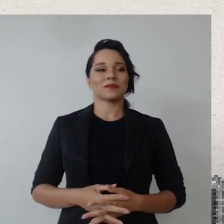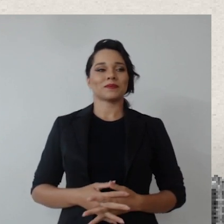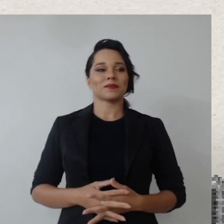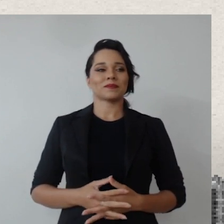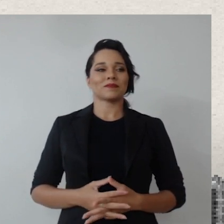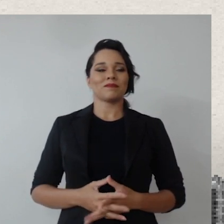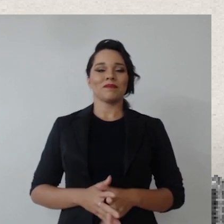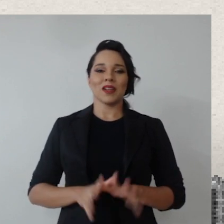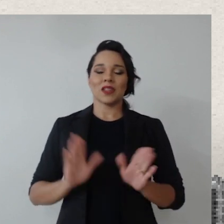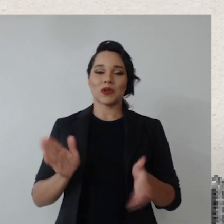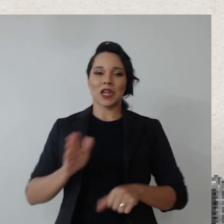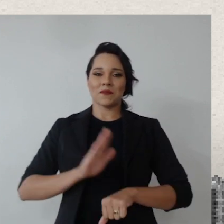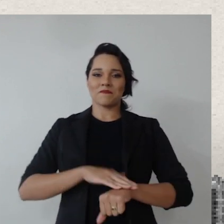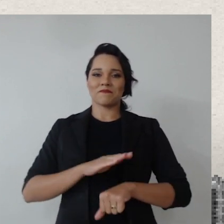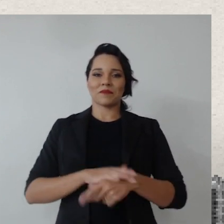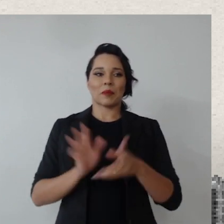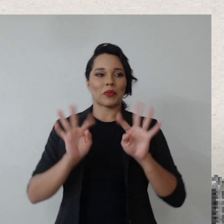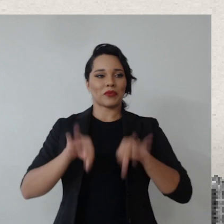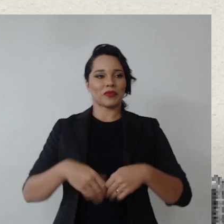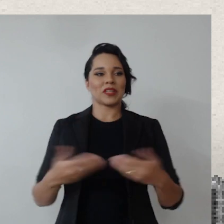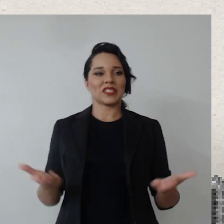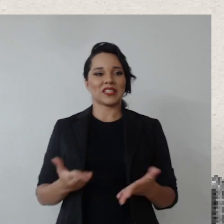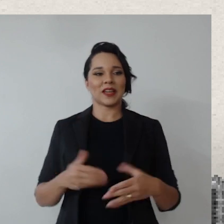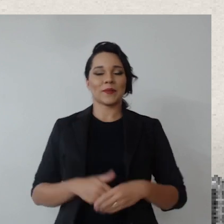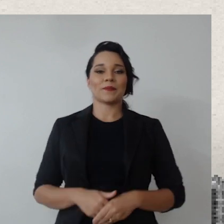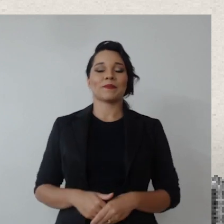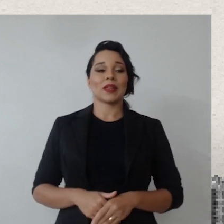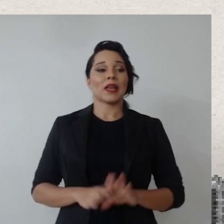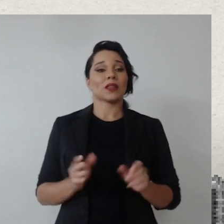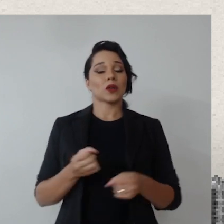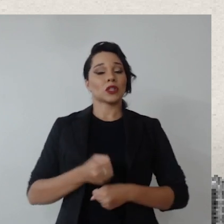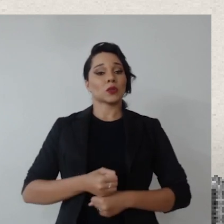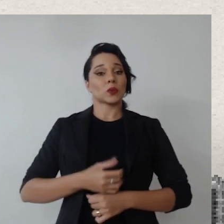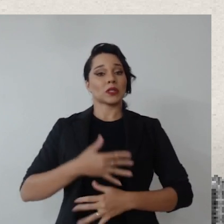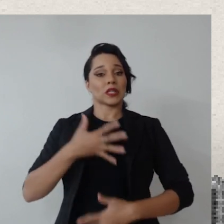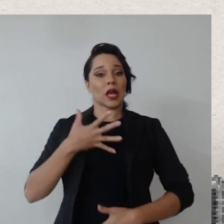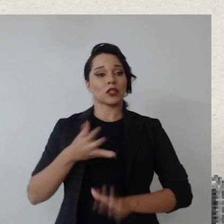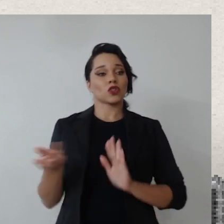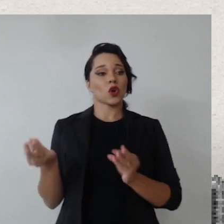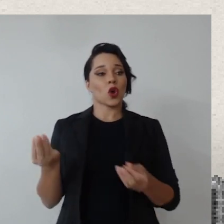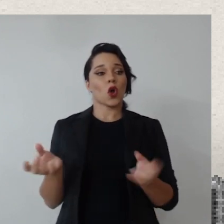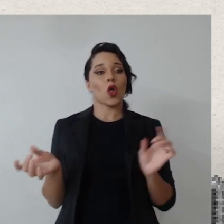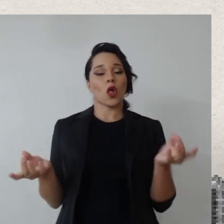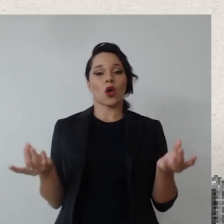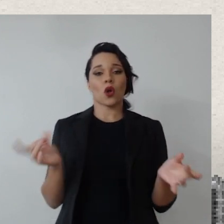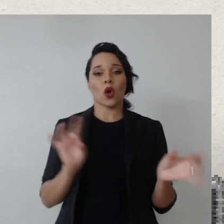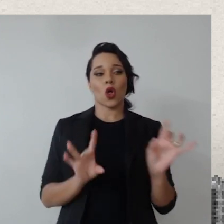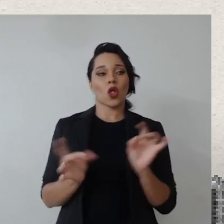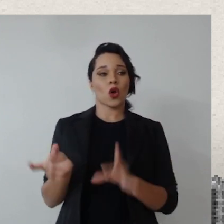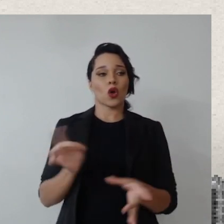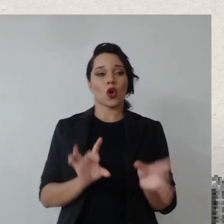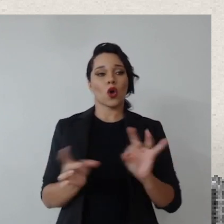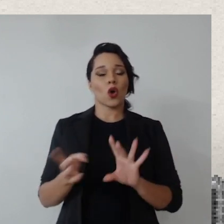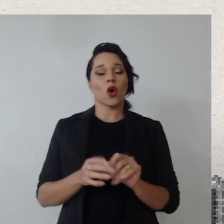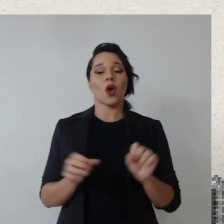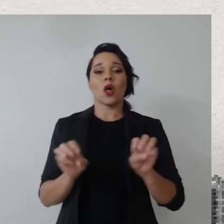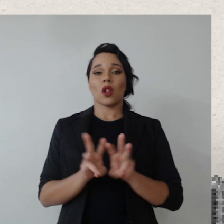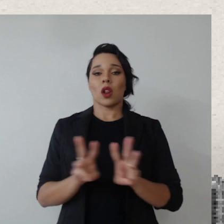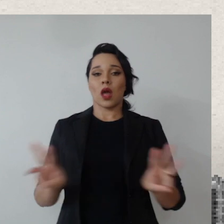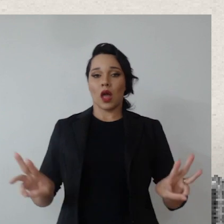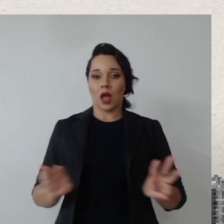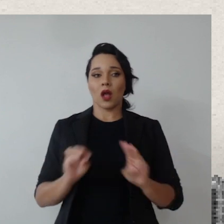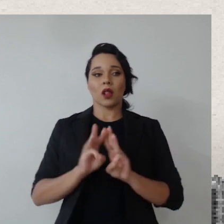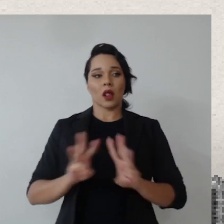Pessoal, a gente está se encaminhando para o encerramento, nós colocamos aqui no chat para vocês responderem, o link da nossa